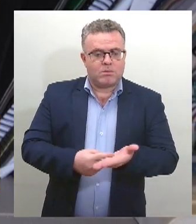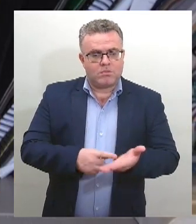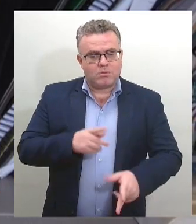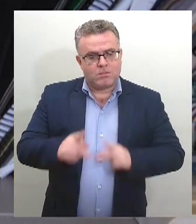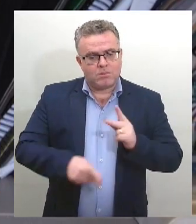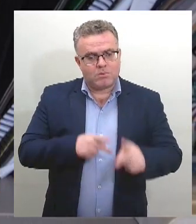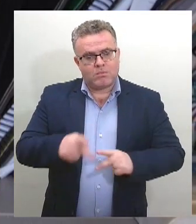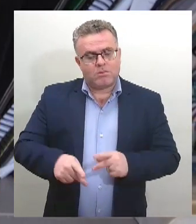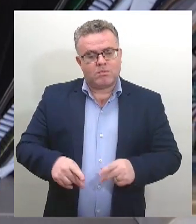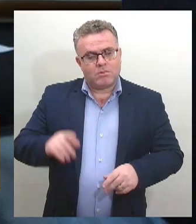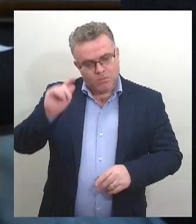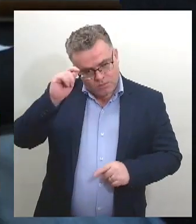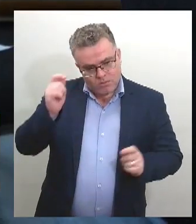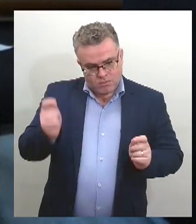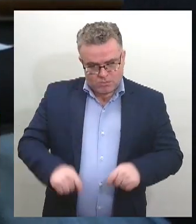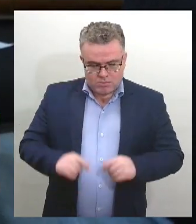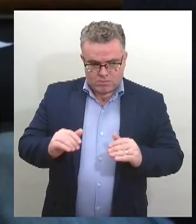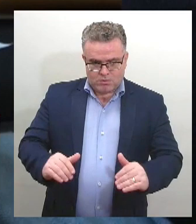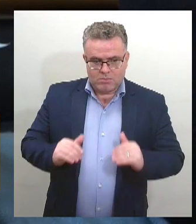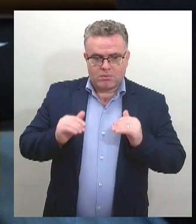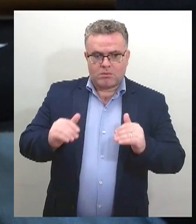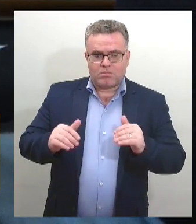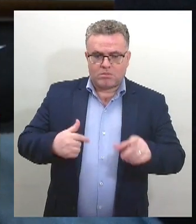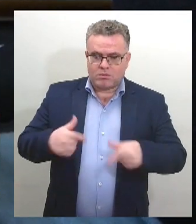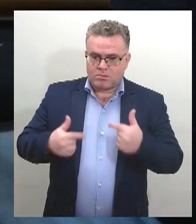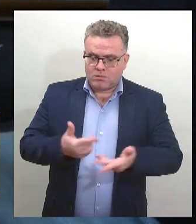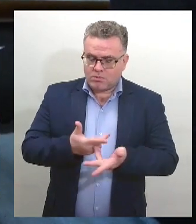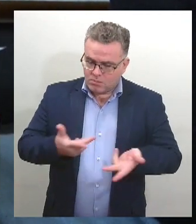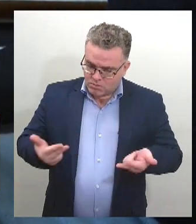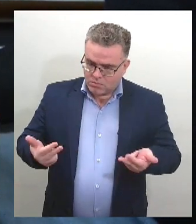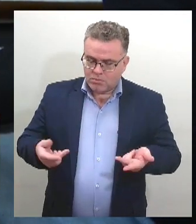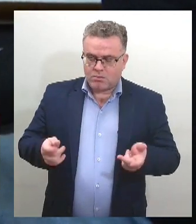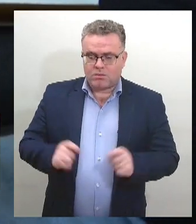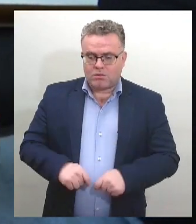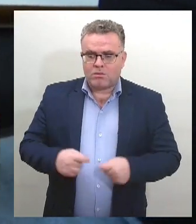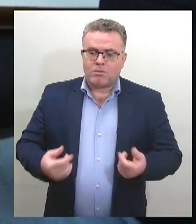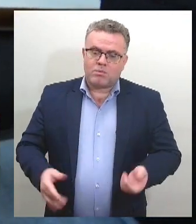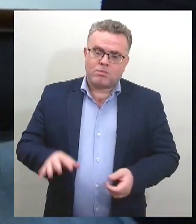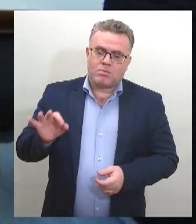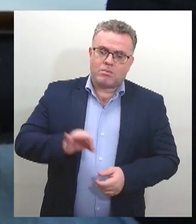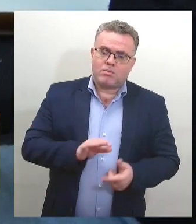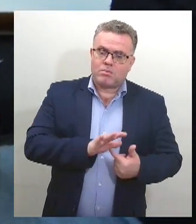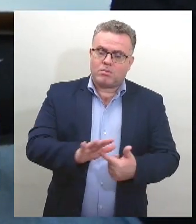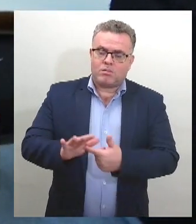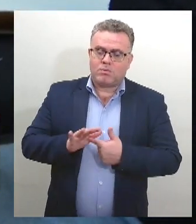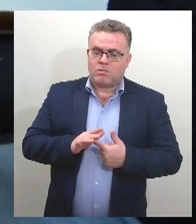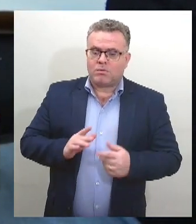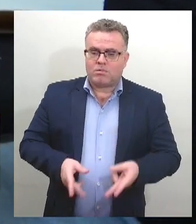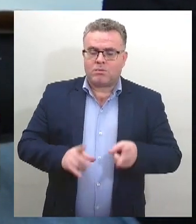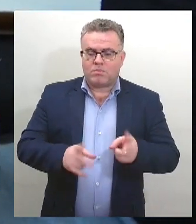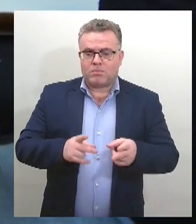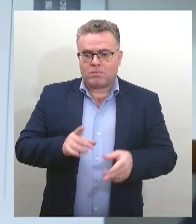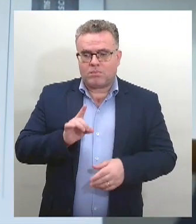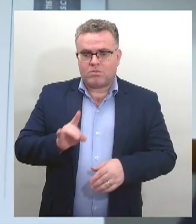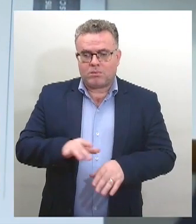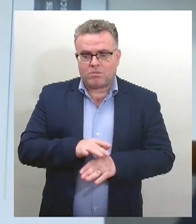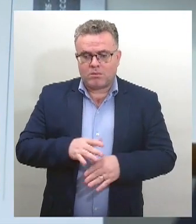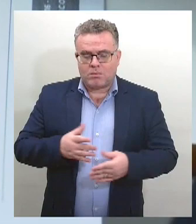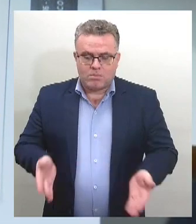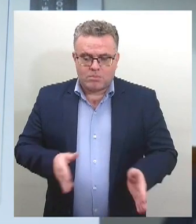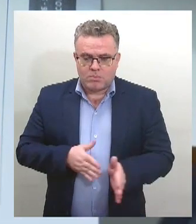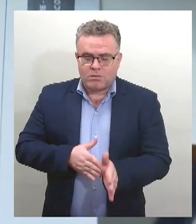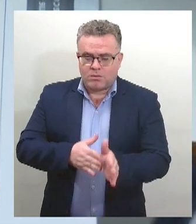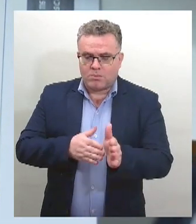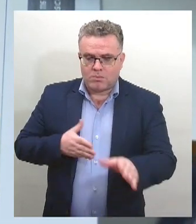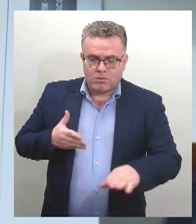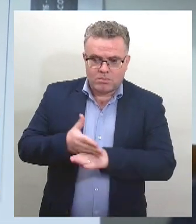inferiores no mercado de trabalho. As cotas raciais assumem um papel crucial, não apenas como mecanismo de acesso, mas como